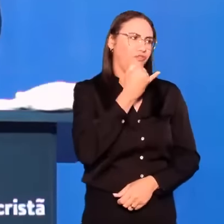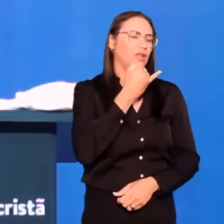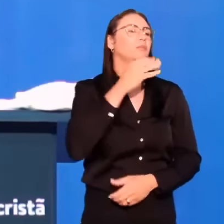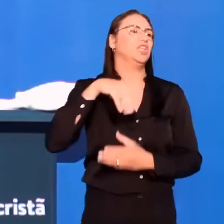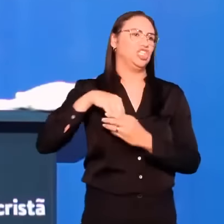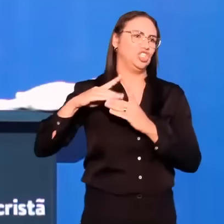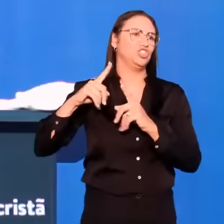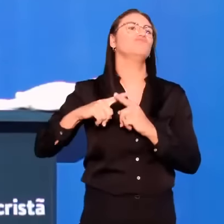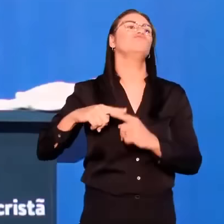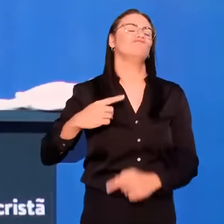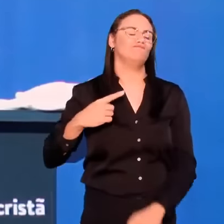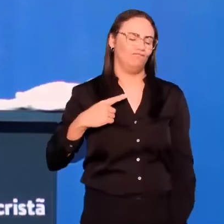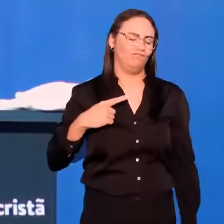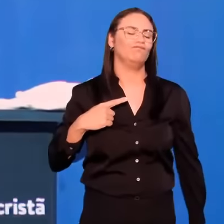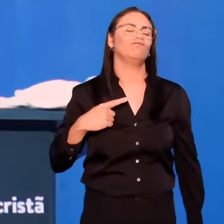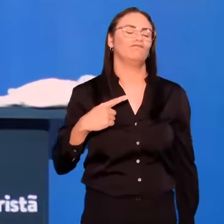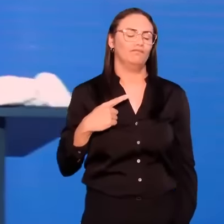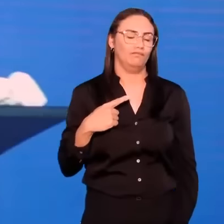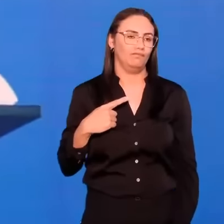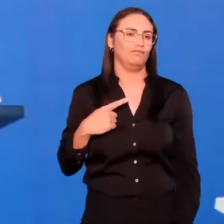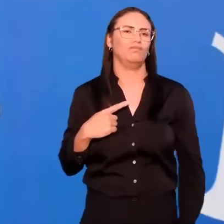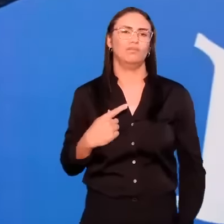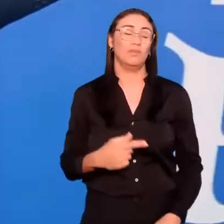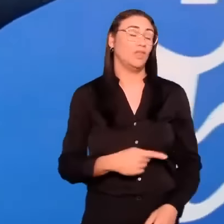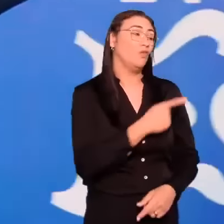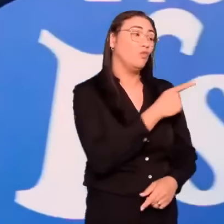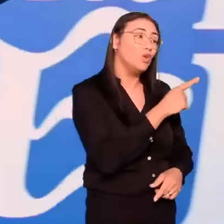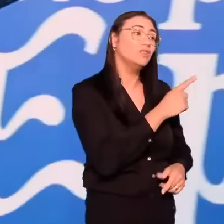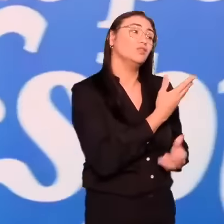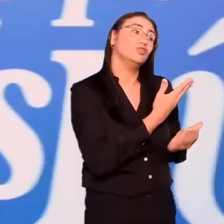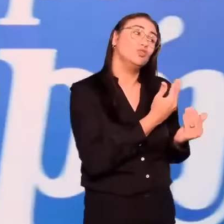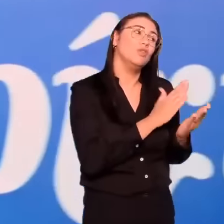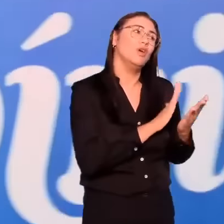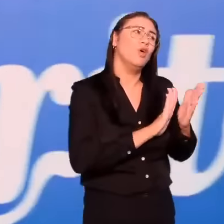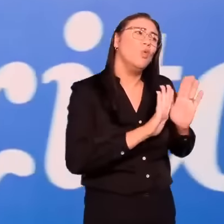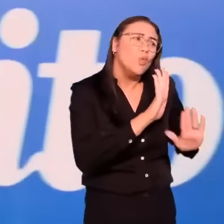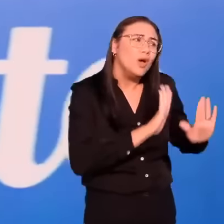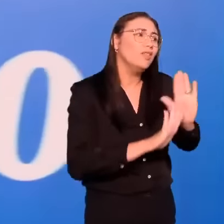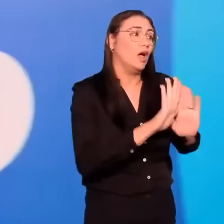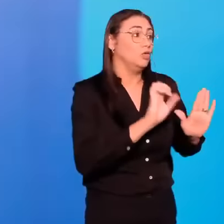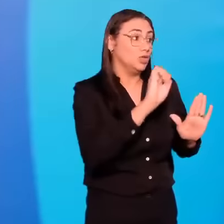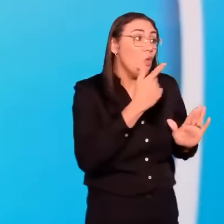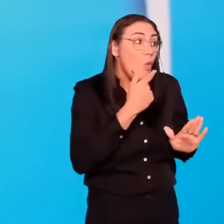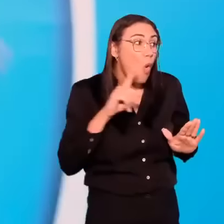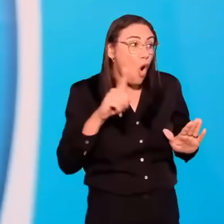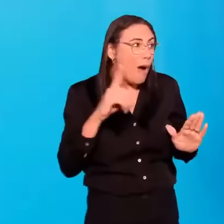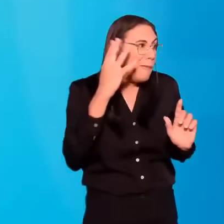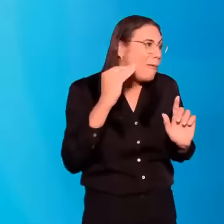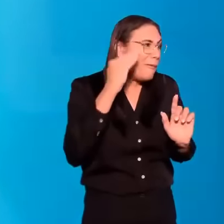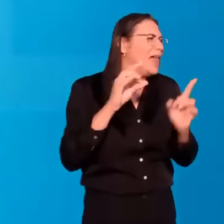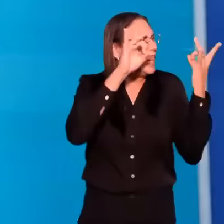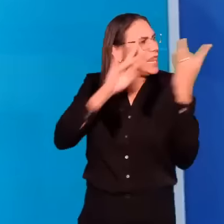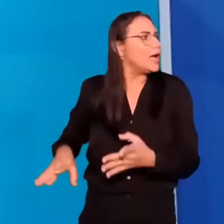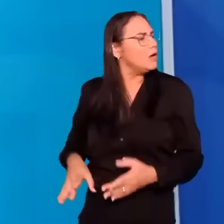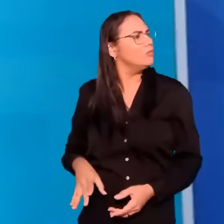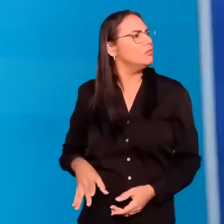Não faça isso jovem. Se o rapaz está se seduzindo a fazer isso, larga ele. Isso é filho de Belial.